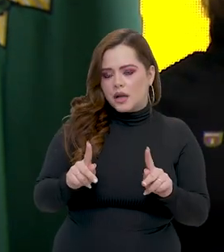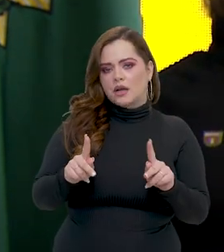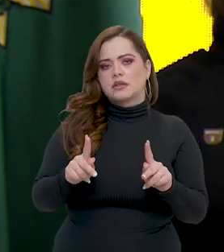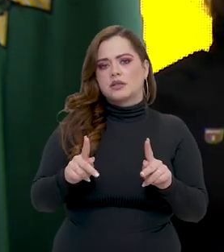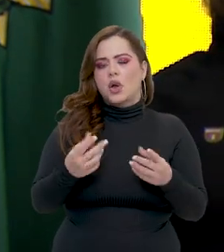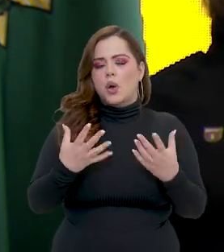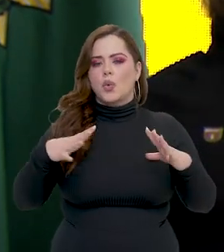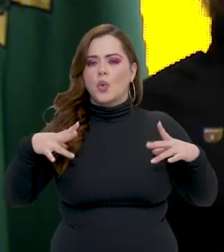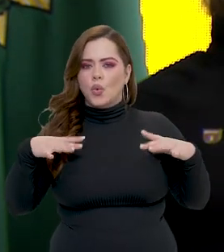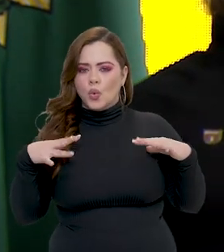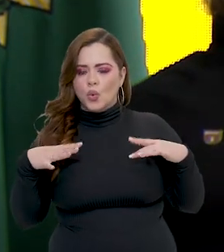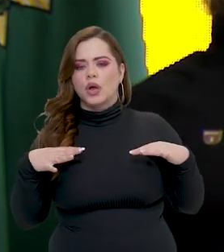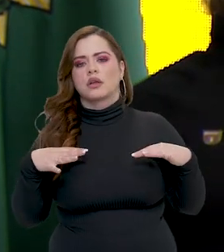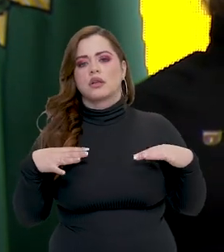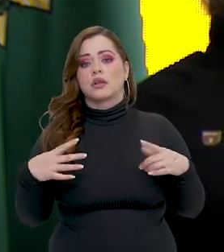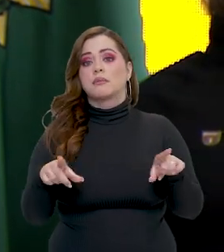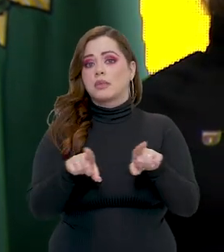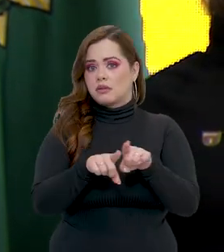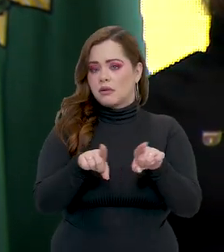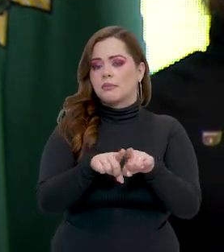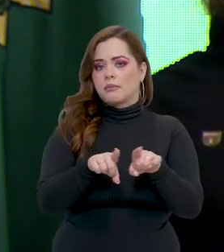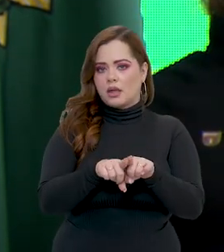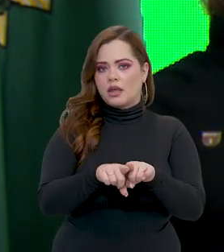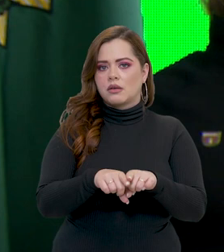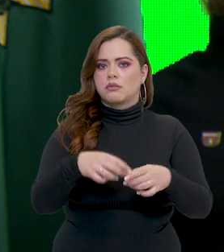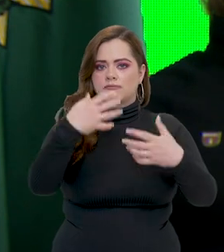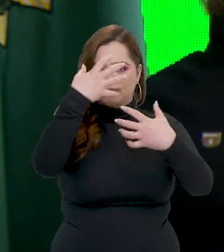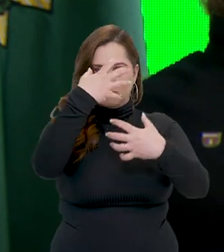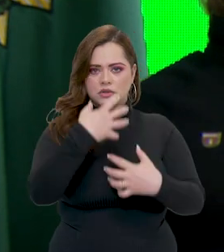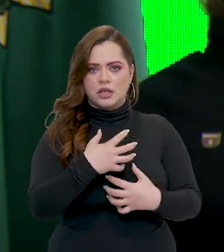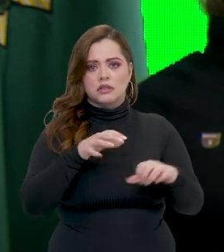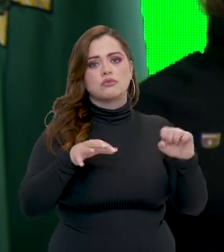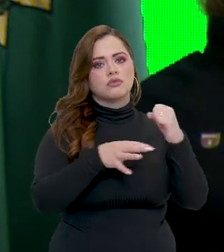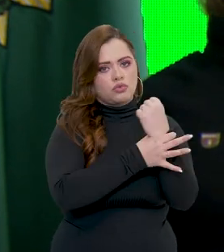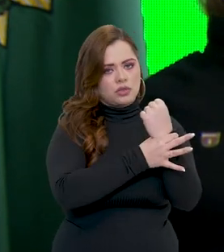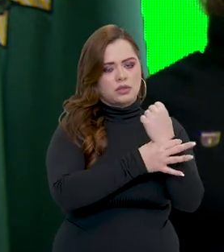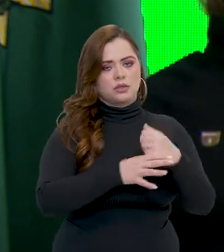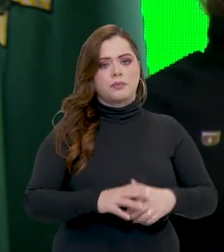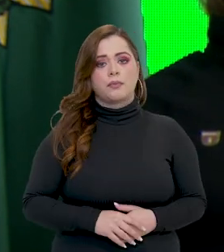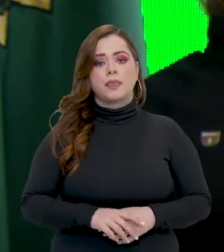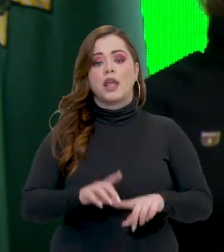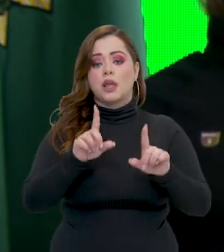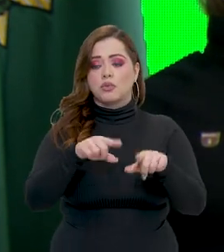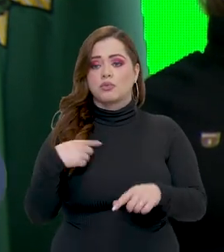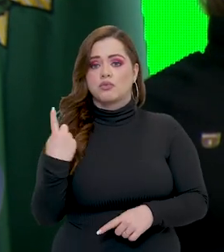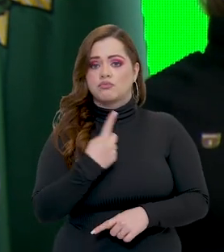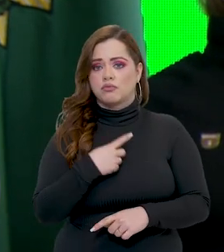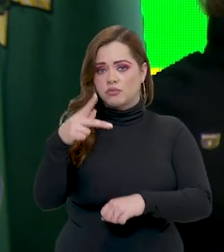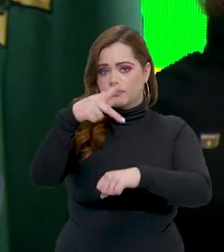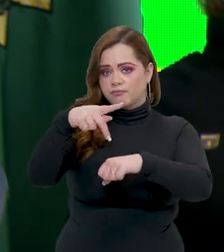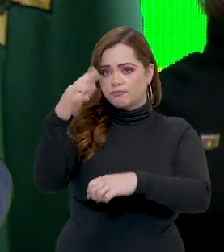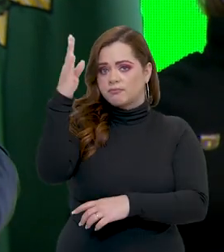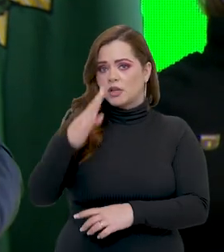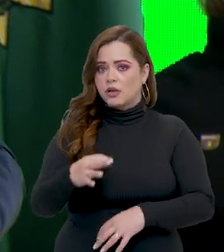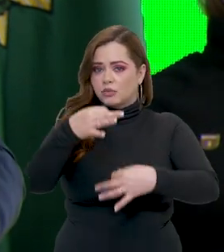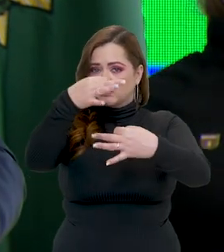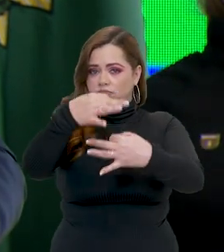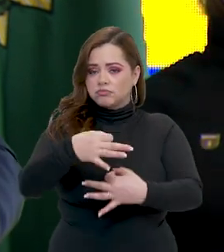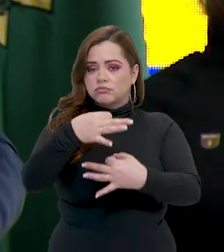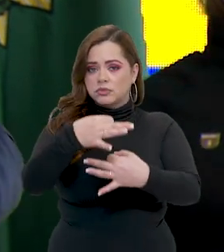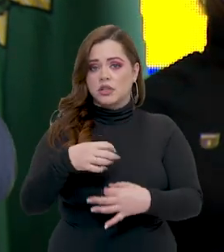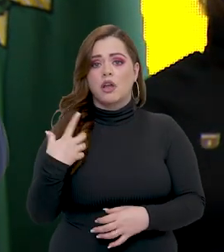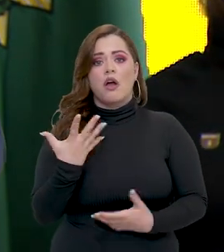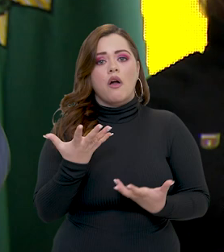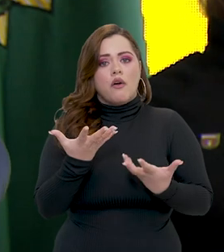paz, com muita tranquilidade, mas ao mesmo tempo com muita segurança. Esse Brasil, eu tenho